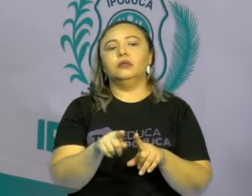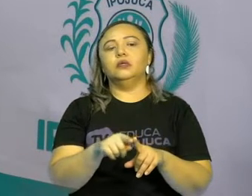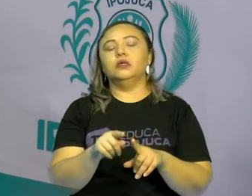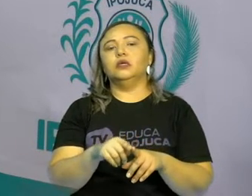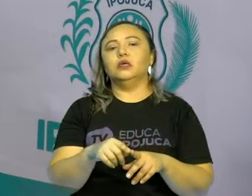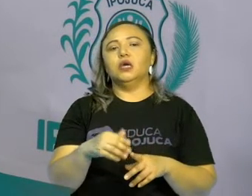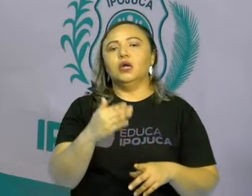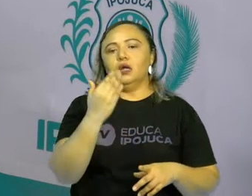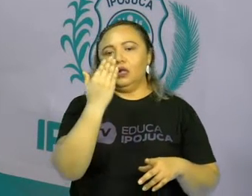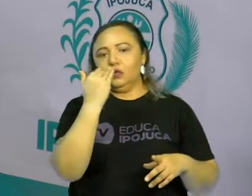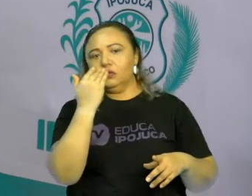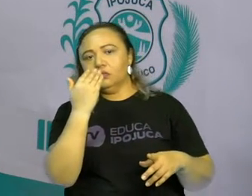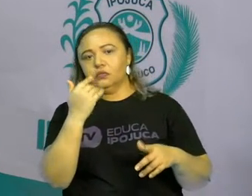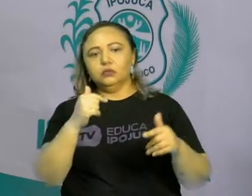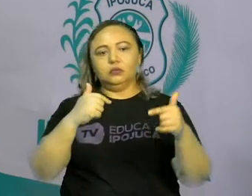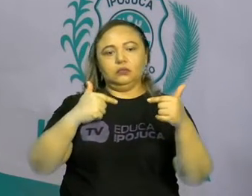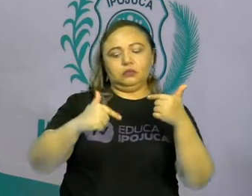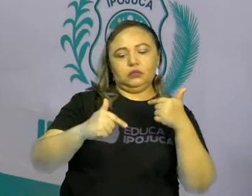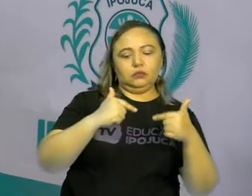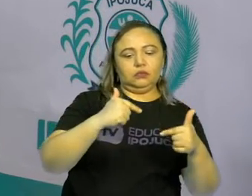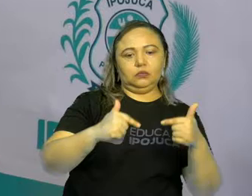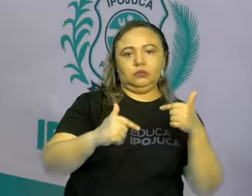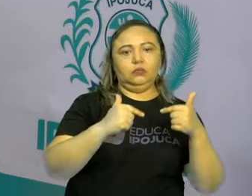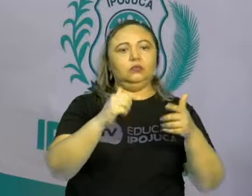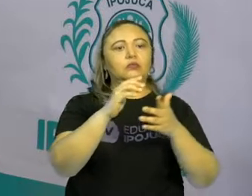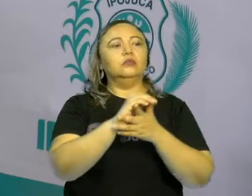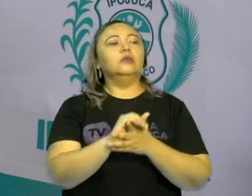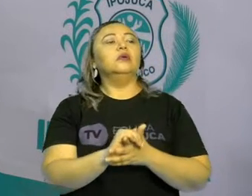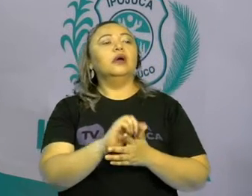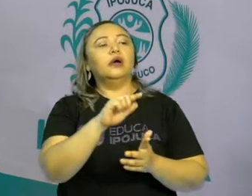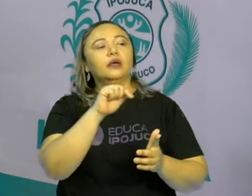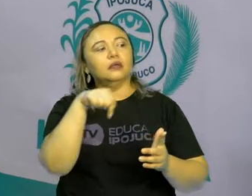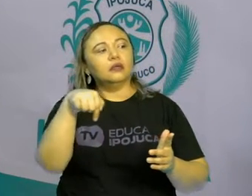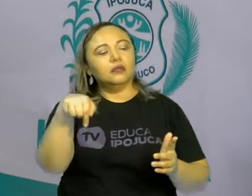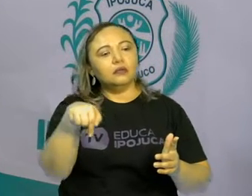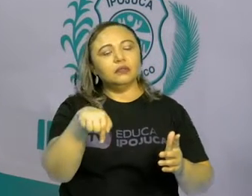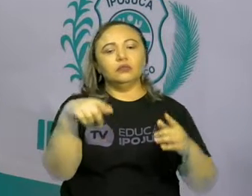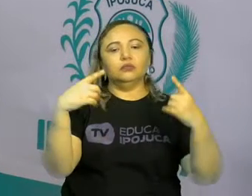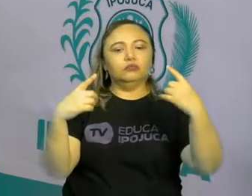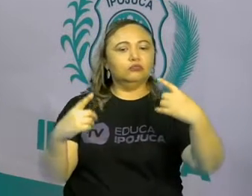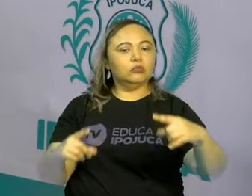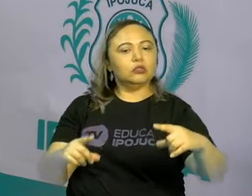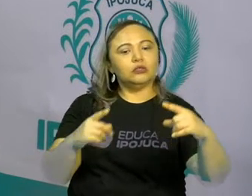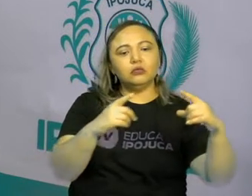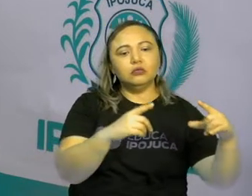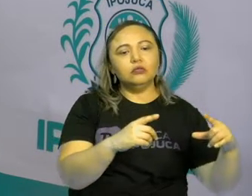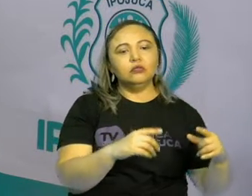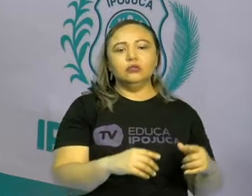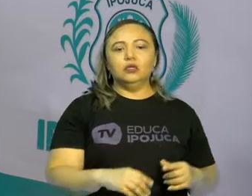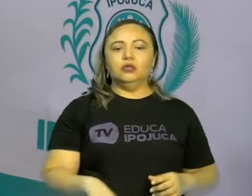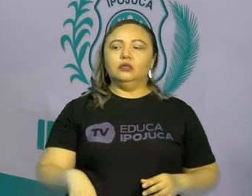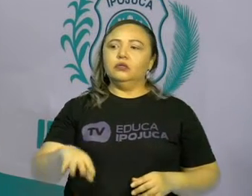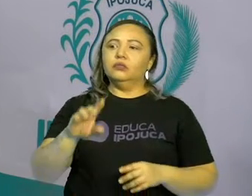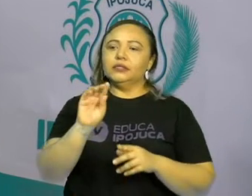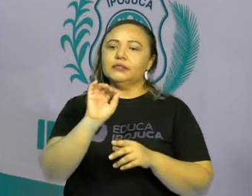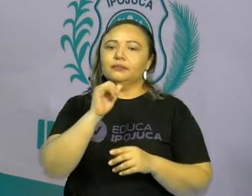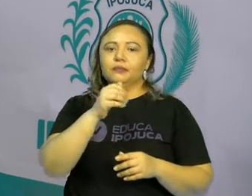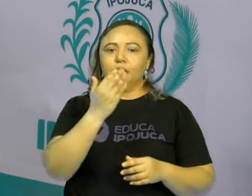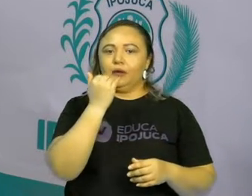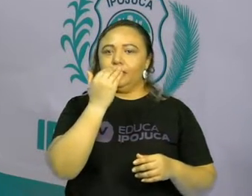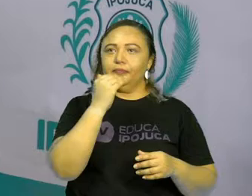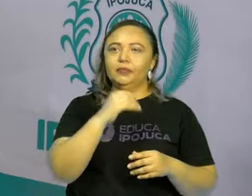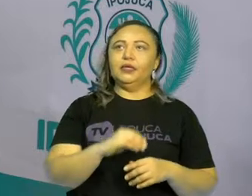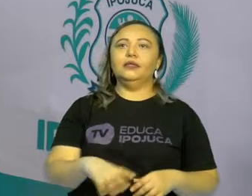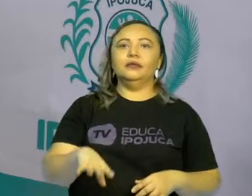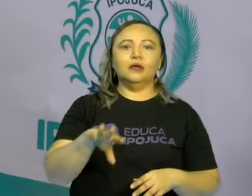da alimentação, pois é através desse meio que tiramos os alimentos como fruta, criamos